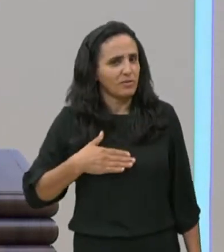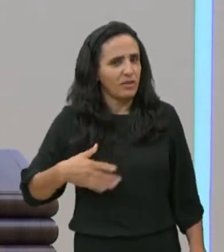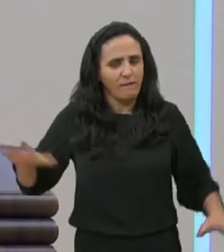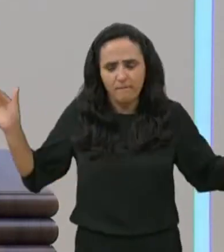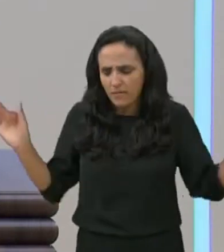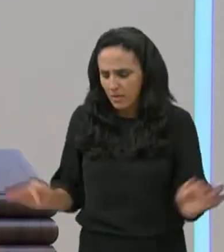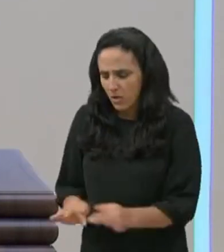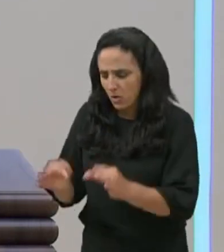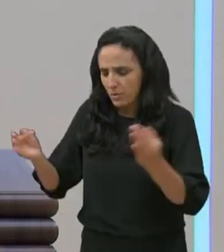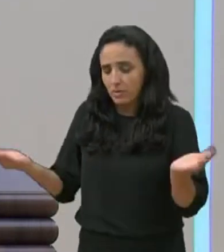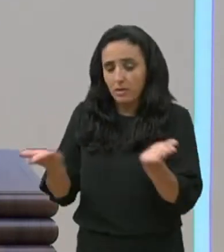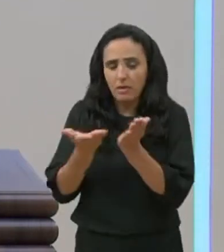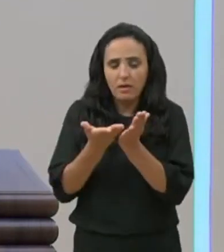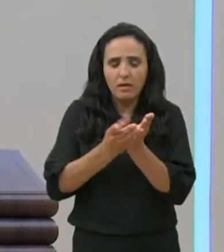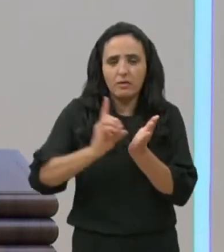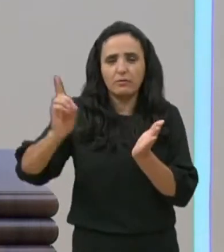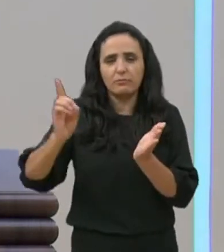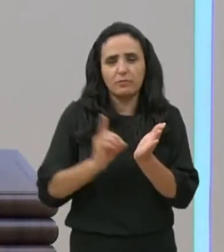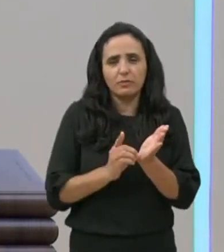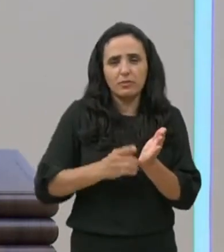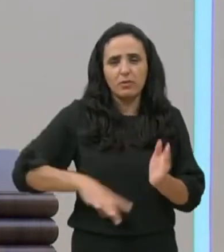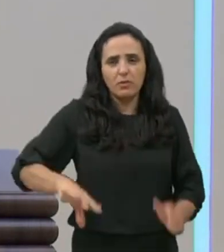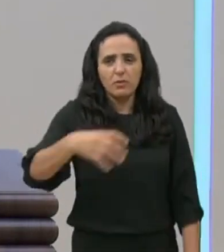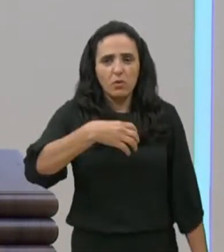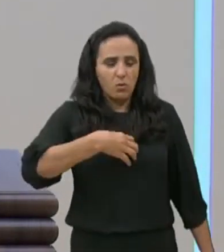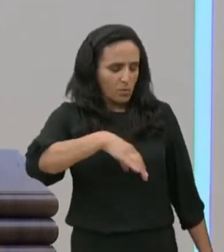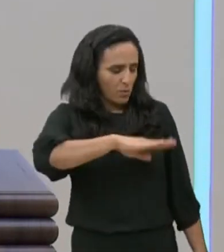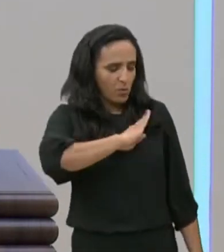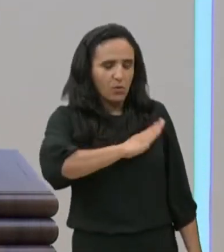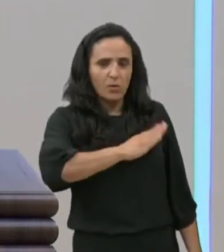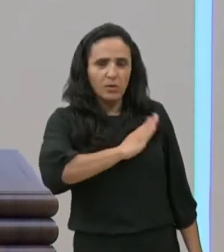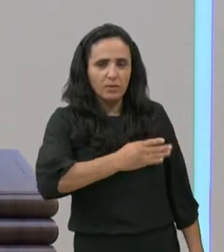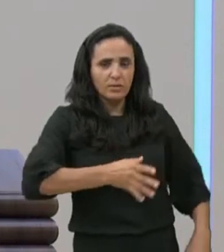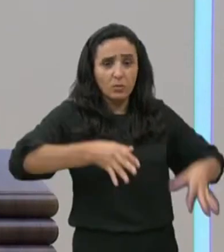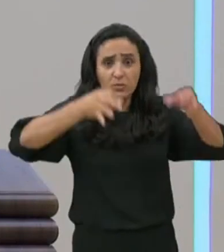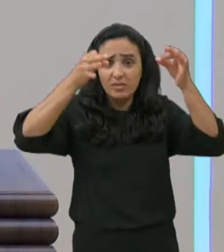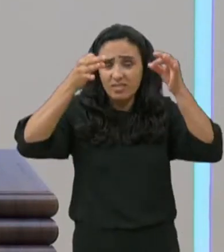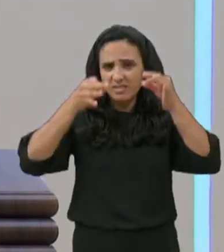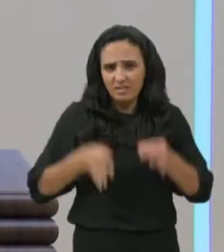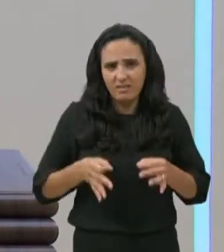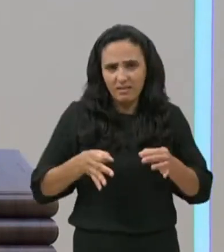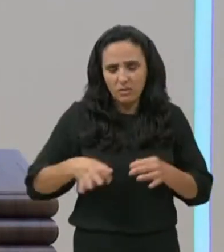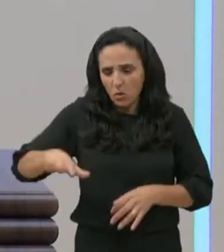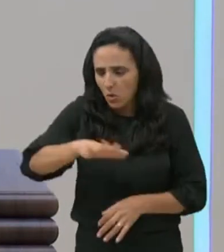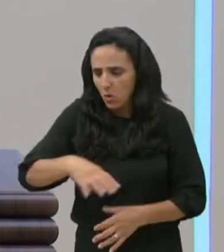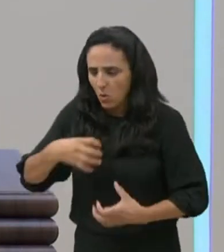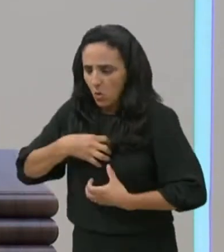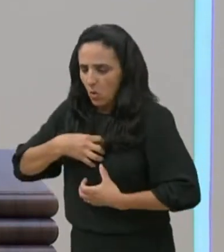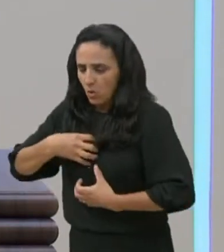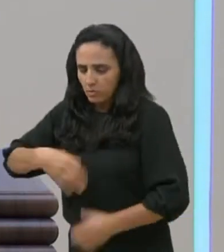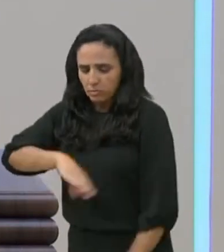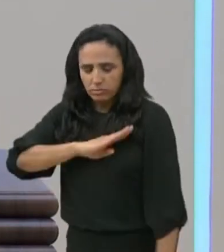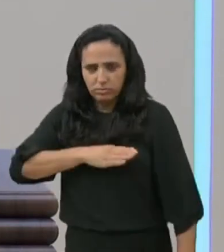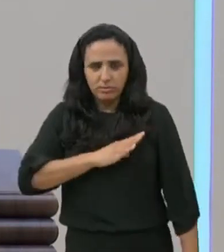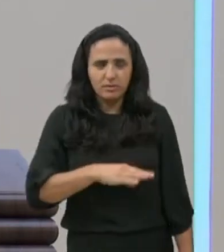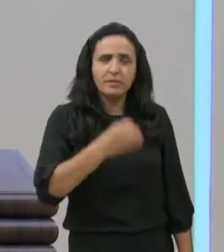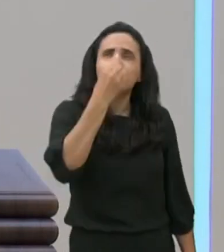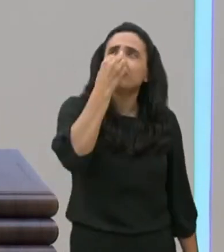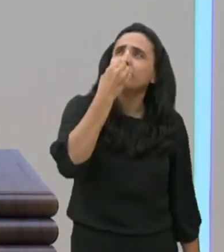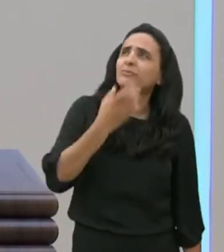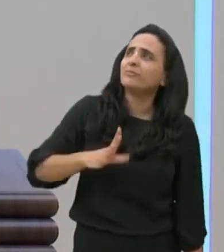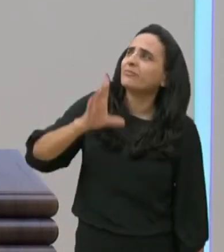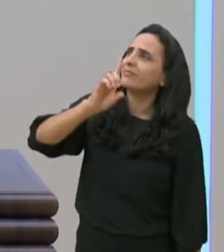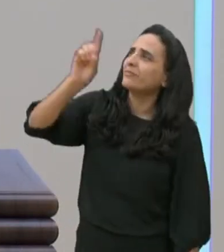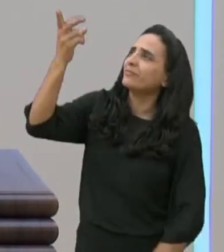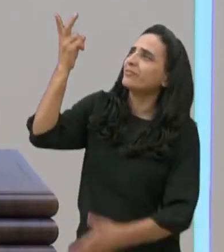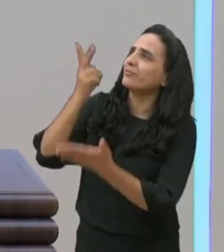a Bíblia nos diz, que há um coração contrito, o senhor atende, o senhor, ele não resiste, há um coração contrito, bendito é Deus, para